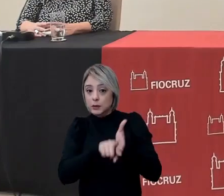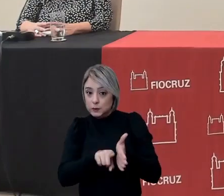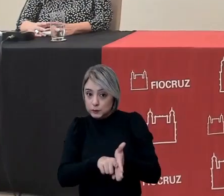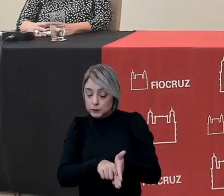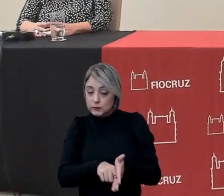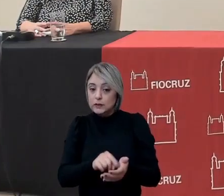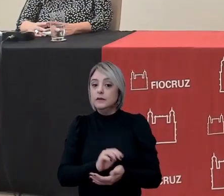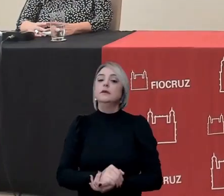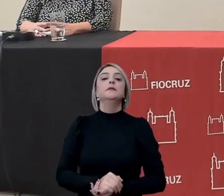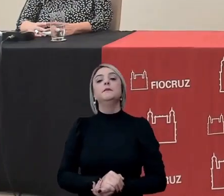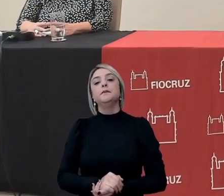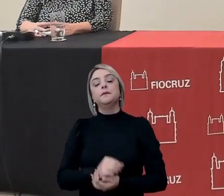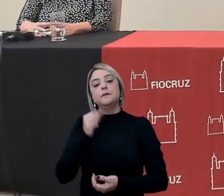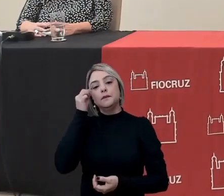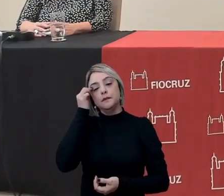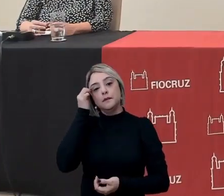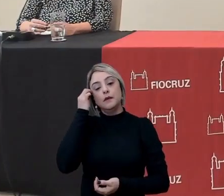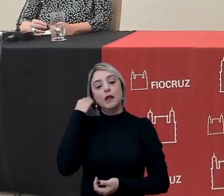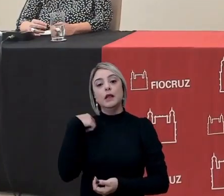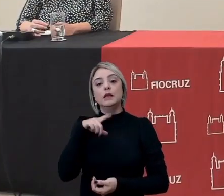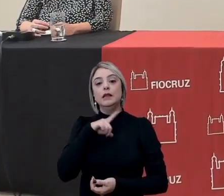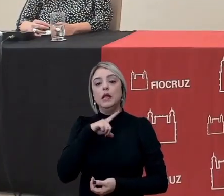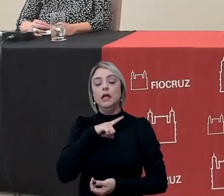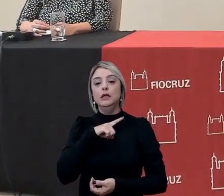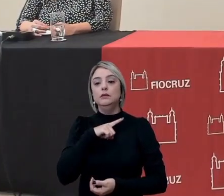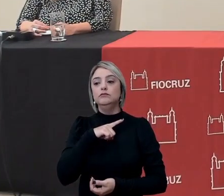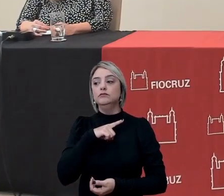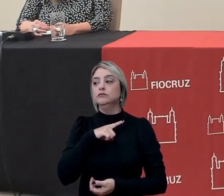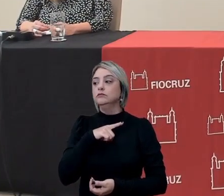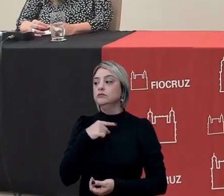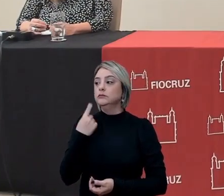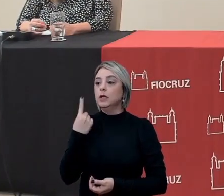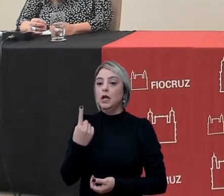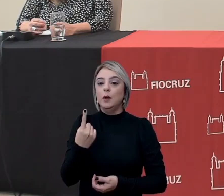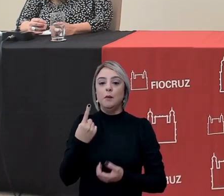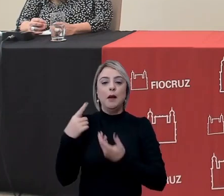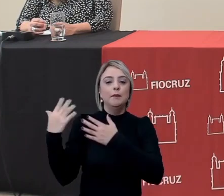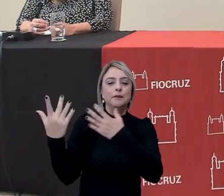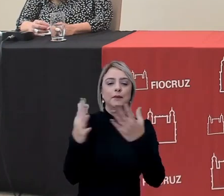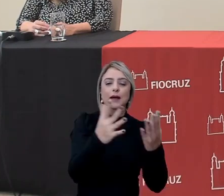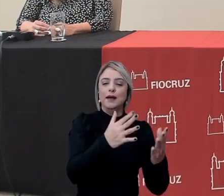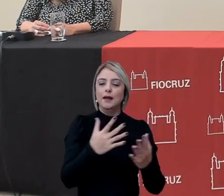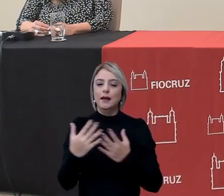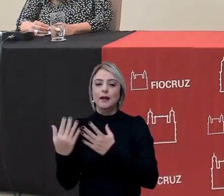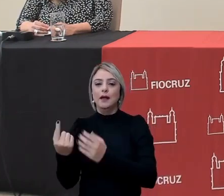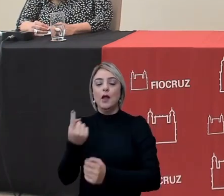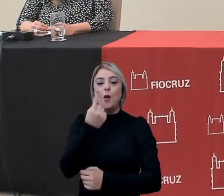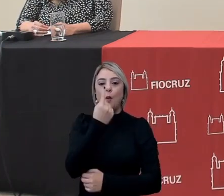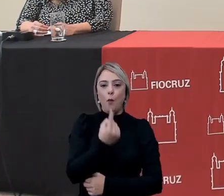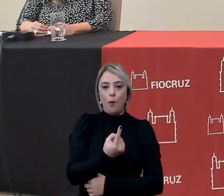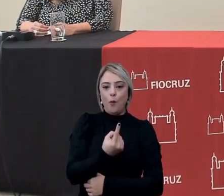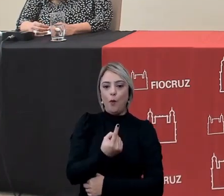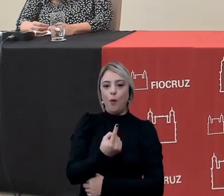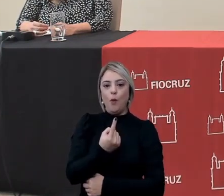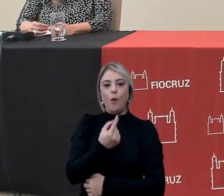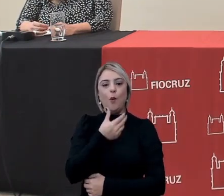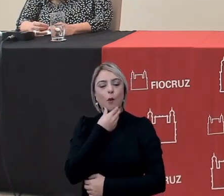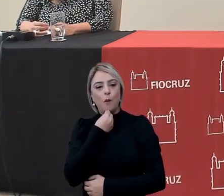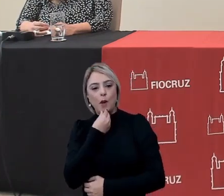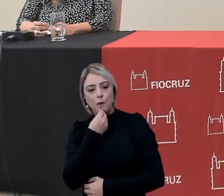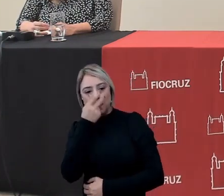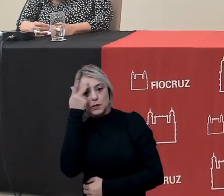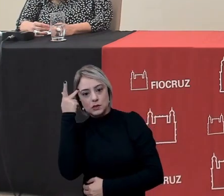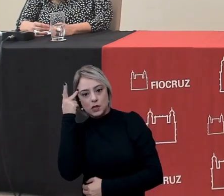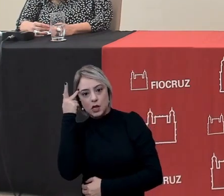e tem uma uma parabenização de um telespectador